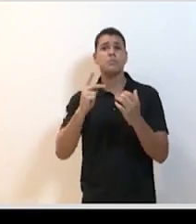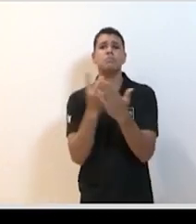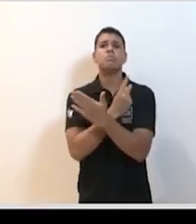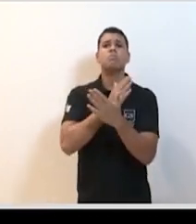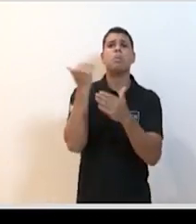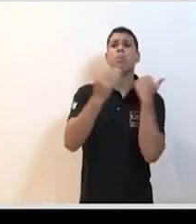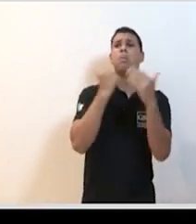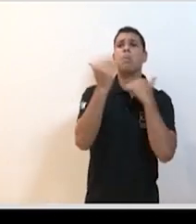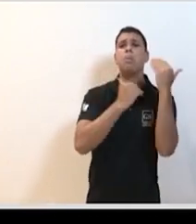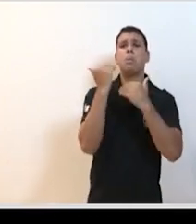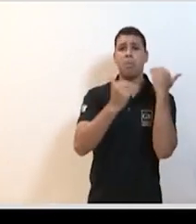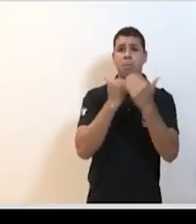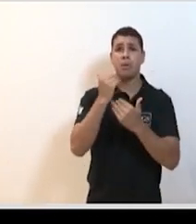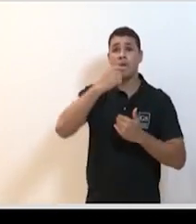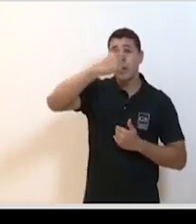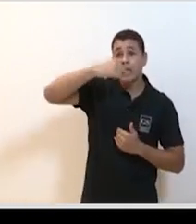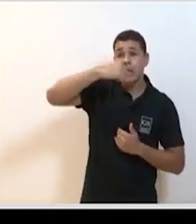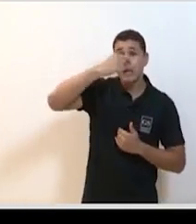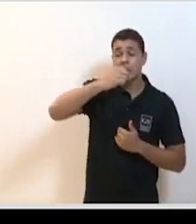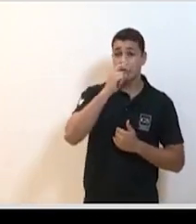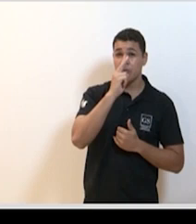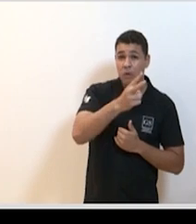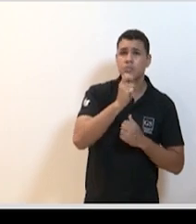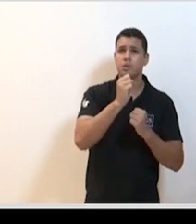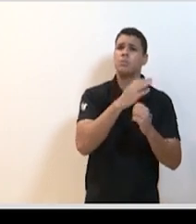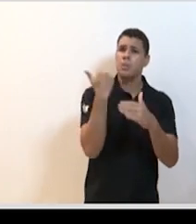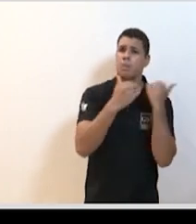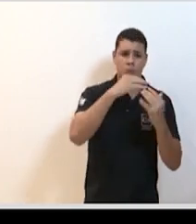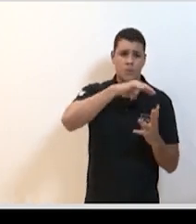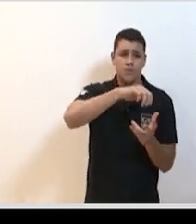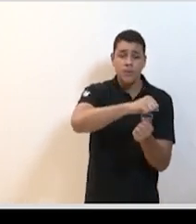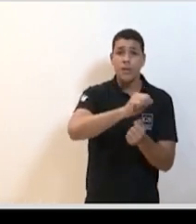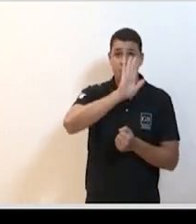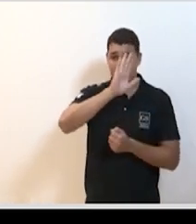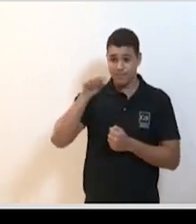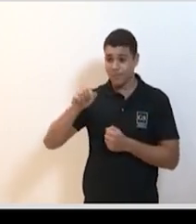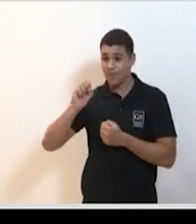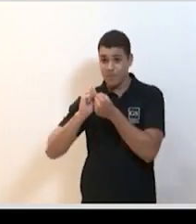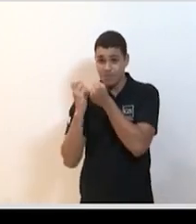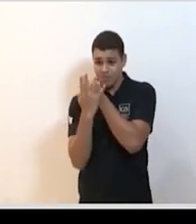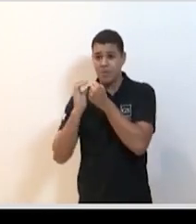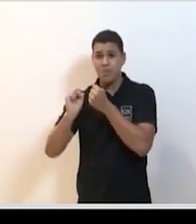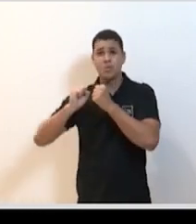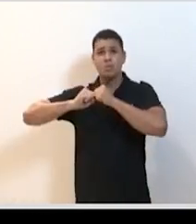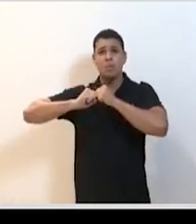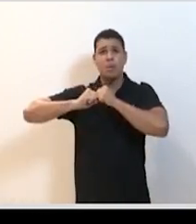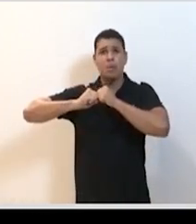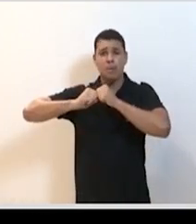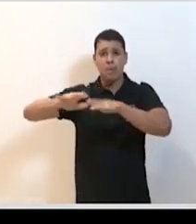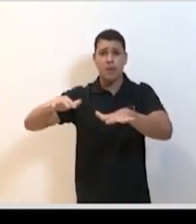500 mil que mata a gripe no mundo inteiro então a gente tem que ter essa preocupação porque a gente precisa ganhar